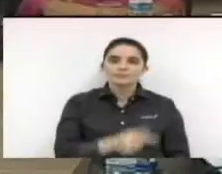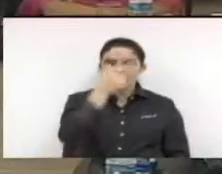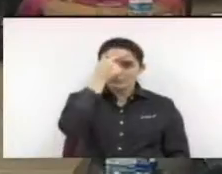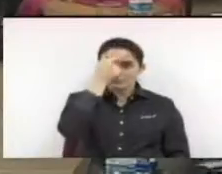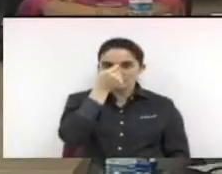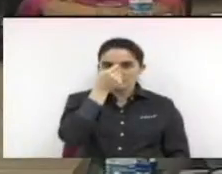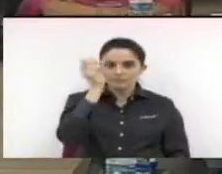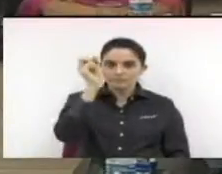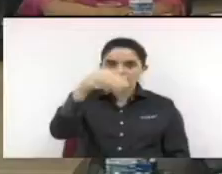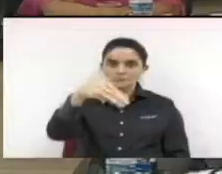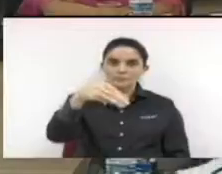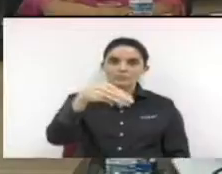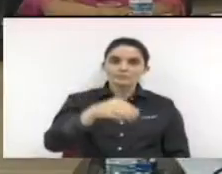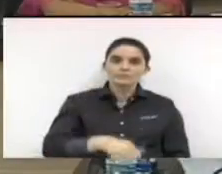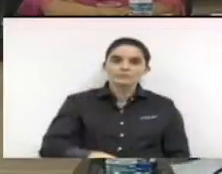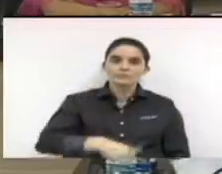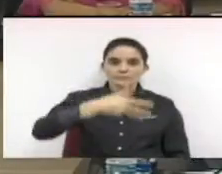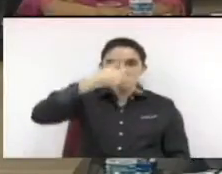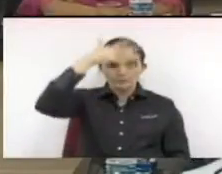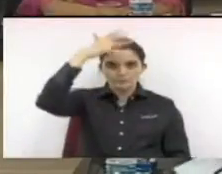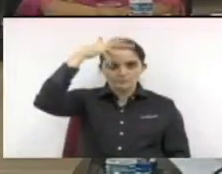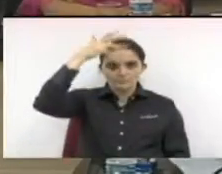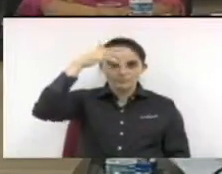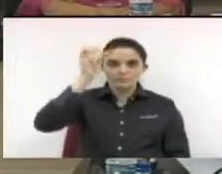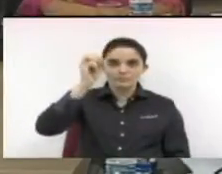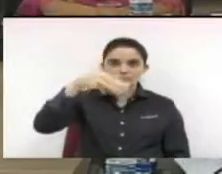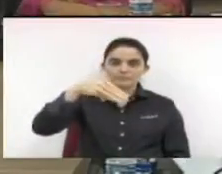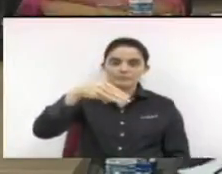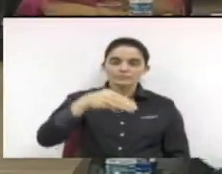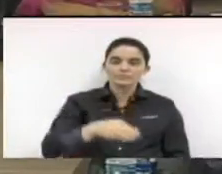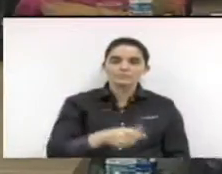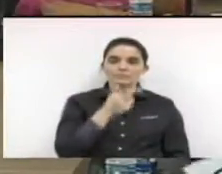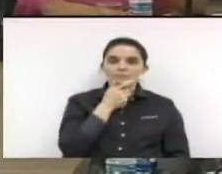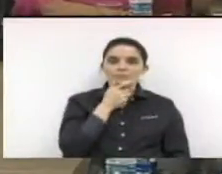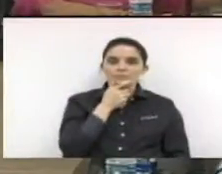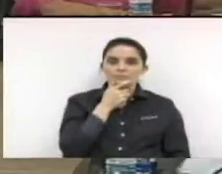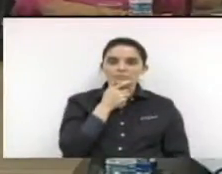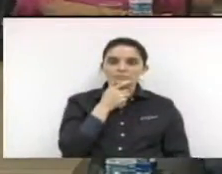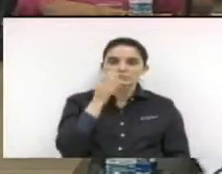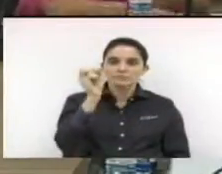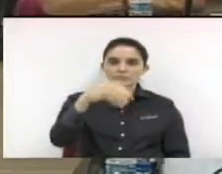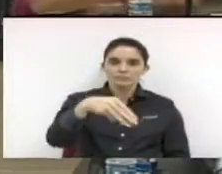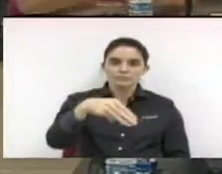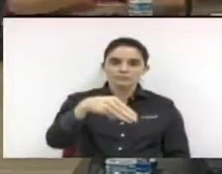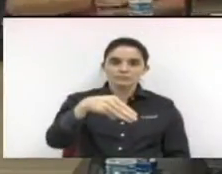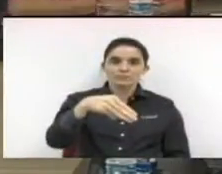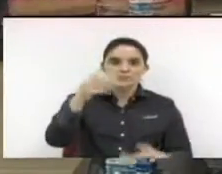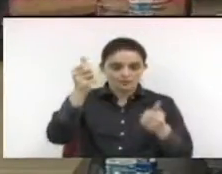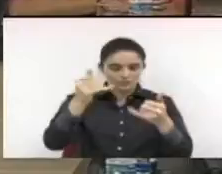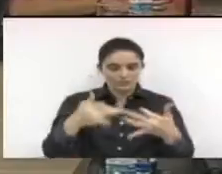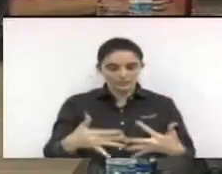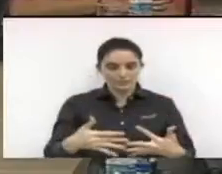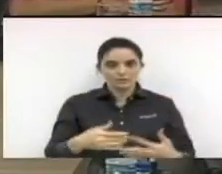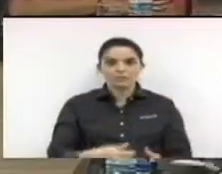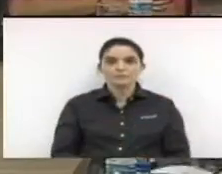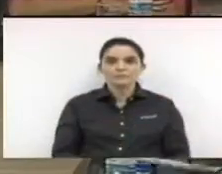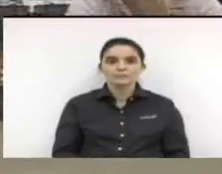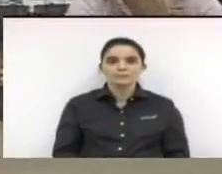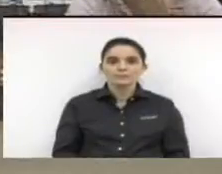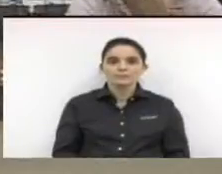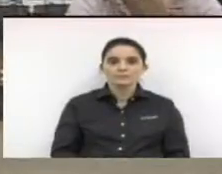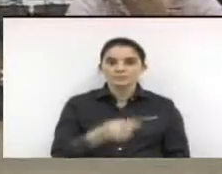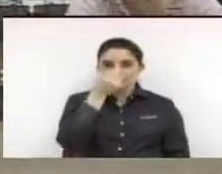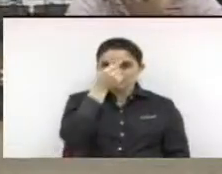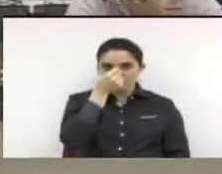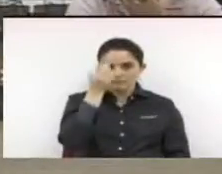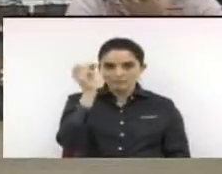Soares Antunes. Sim. Érica Tanque. Sim. Excelência. Érica Monteiro. Sim. Com justificativa. Jorge de